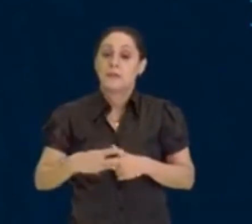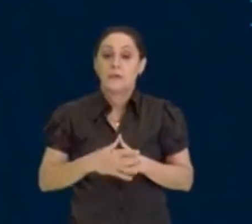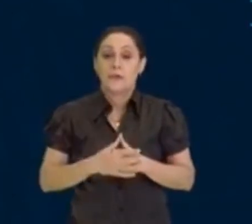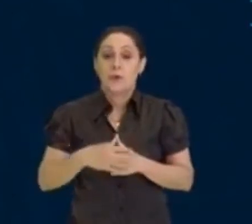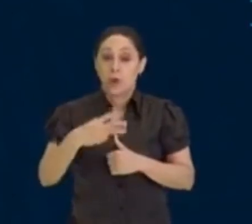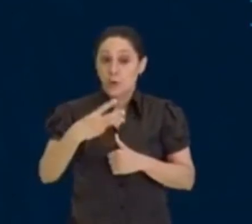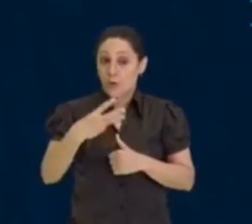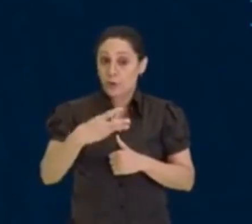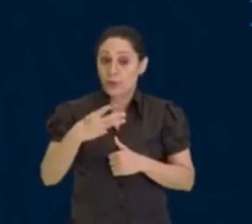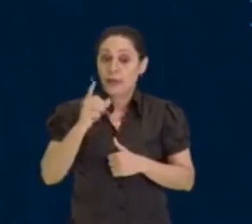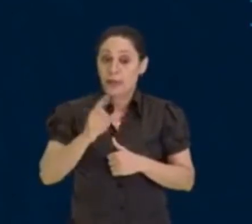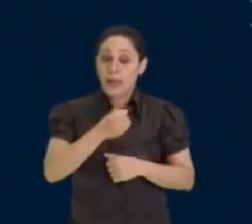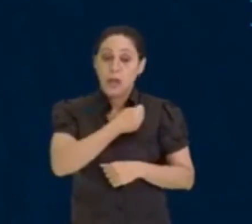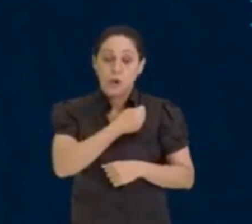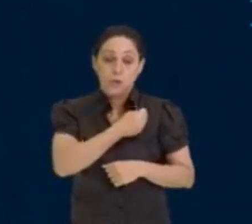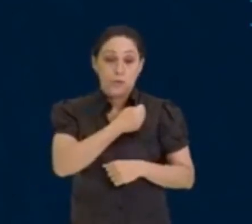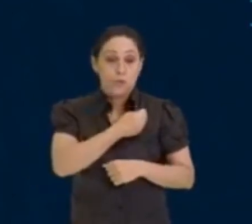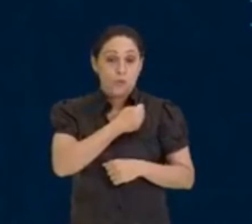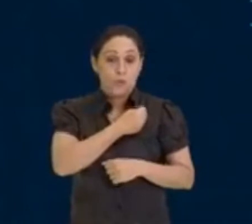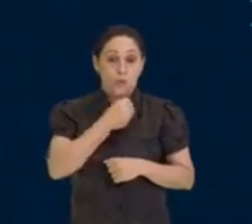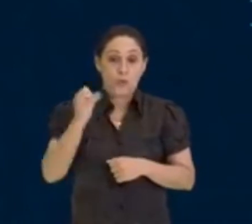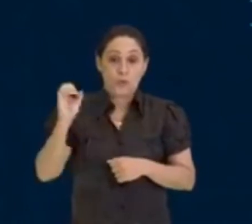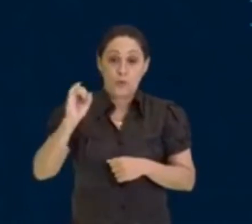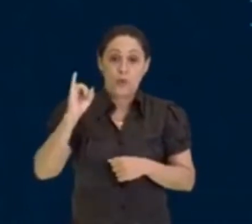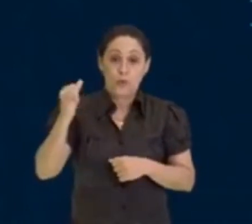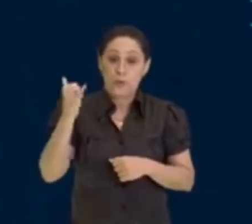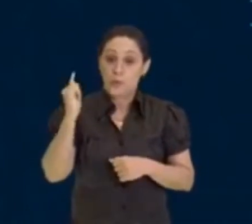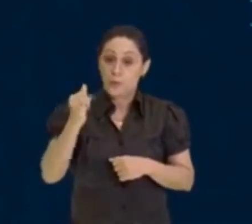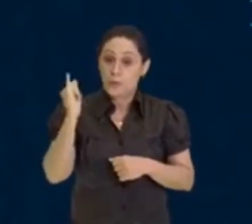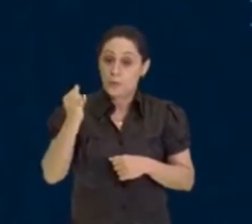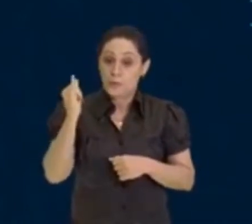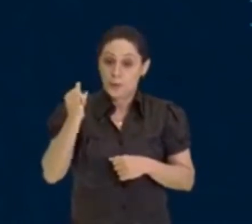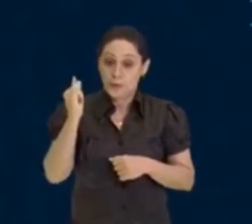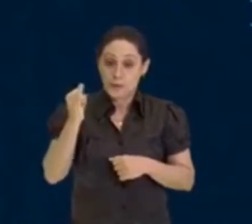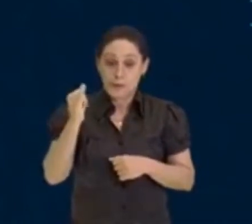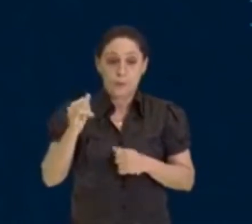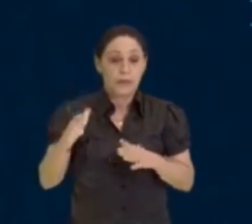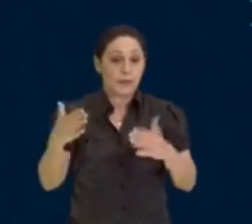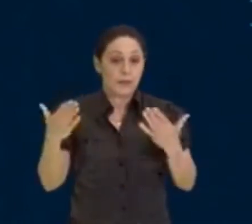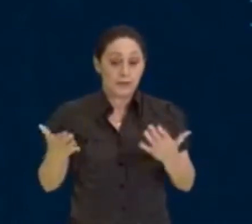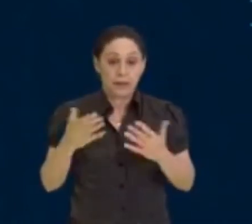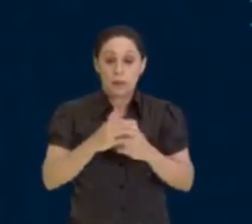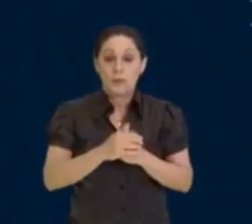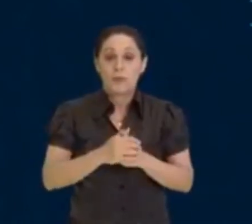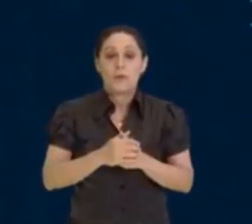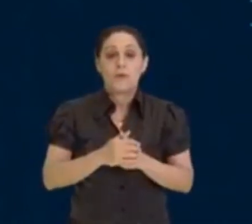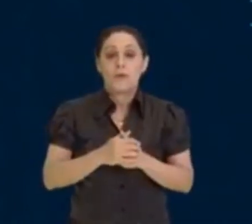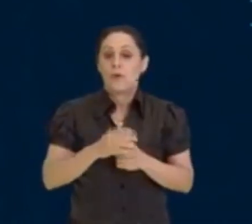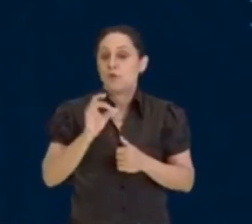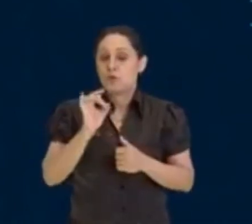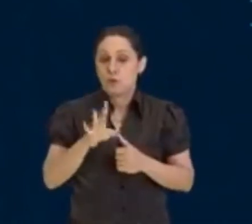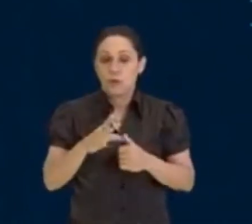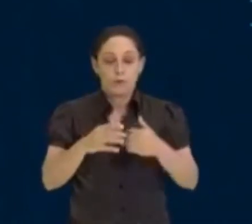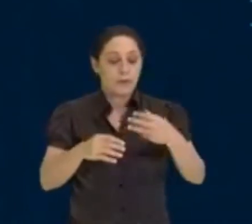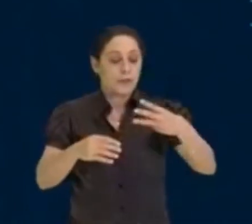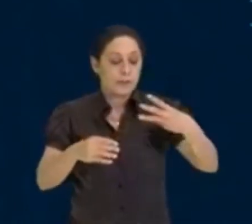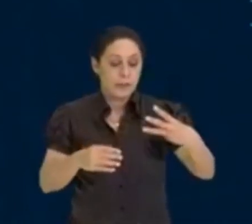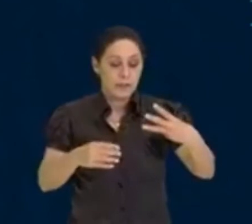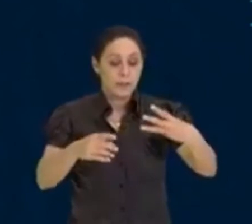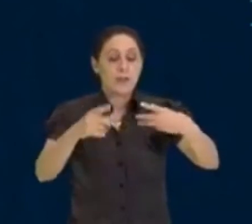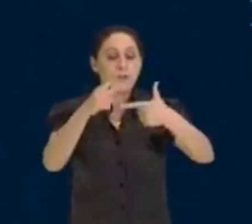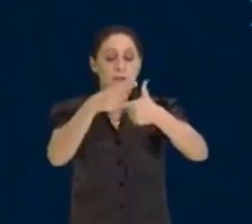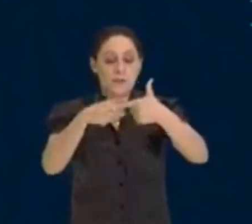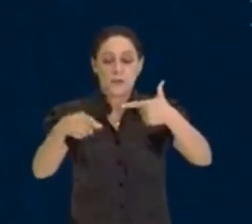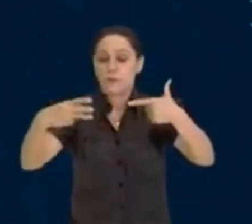ímpar, não consigo mais dividir por 2, então, nesse caso 3, eu só consigo dividir ele por 3, e aí,